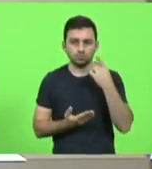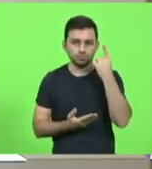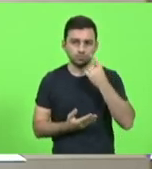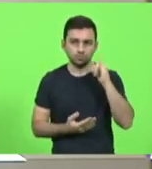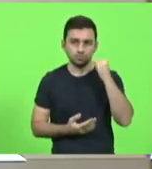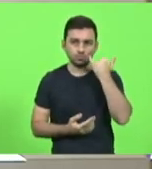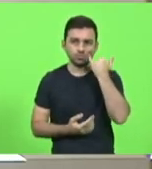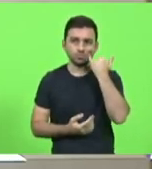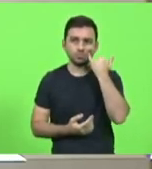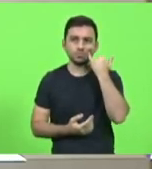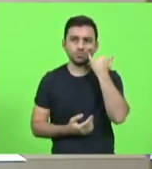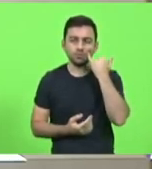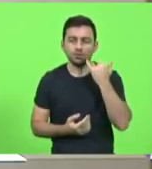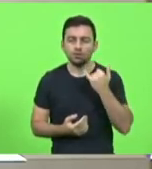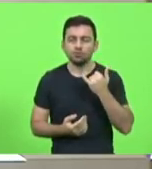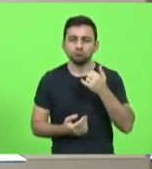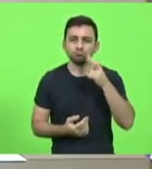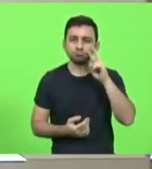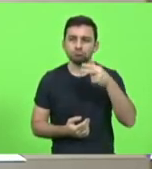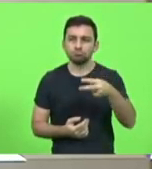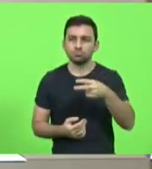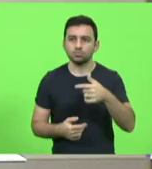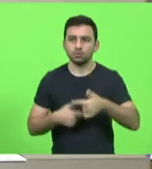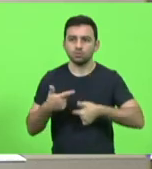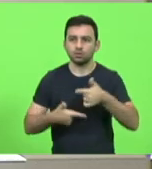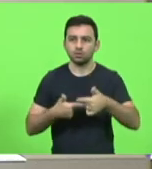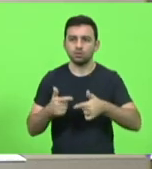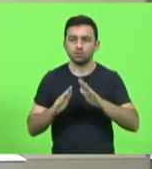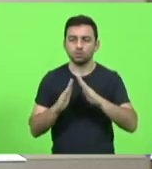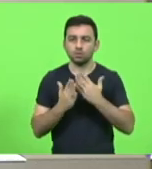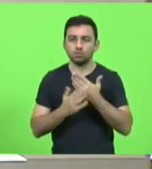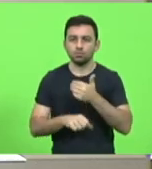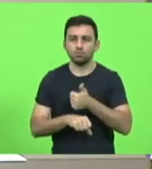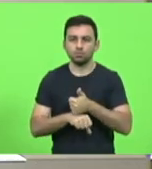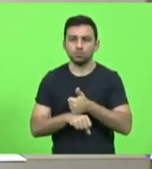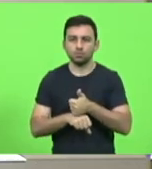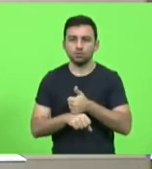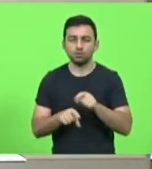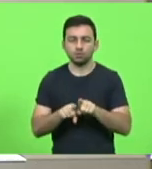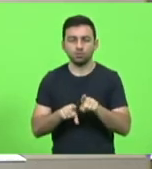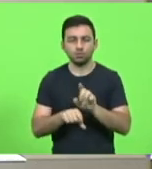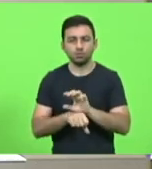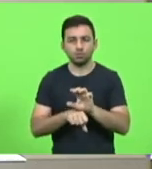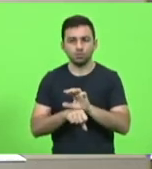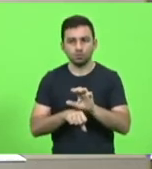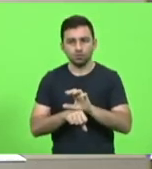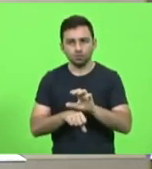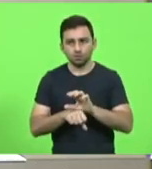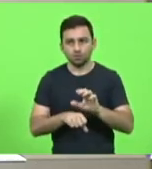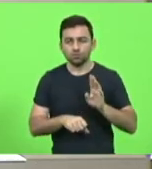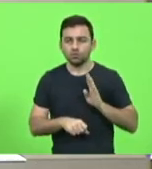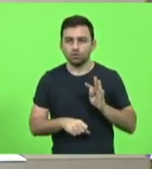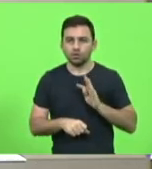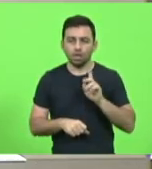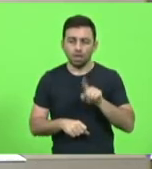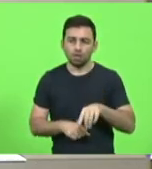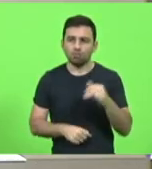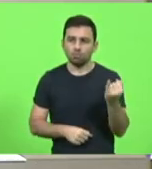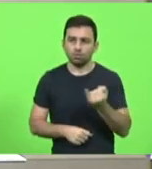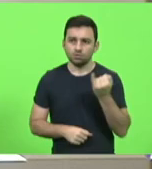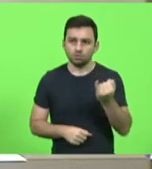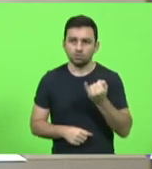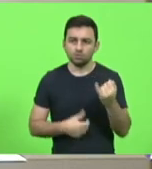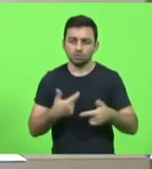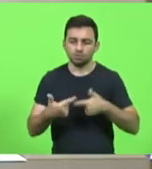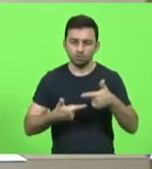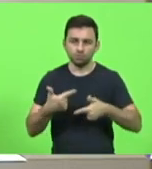dispõe sobre reconhecimento da atividade de escolas profissionais e cursos técnicos como atividades essenciais no Estado